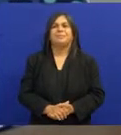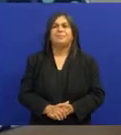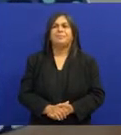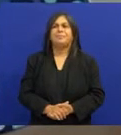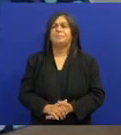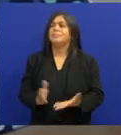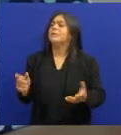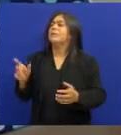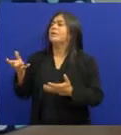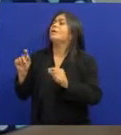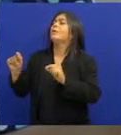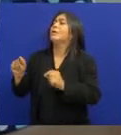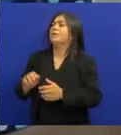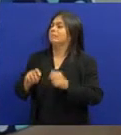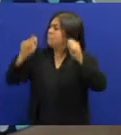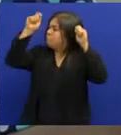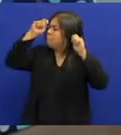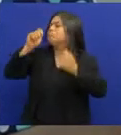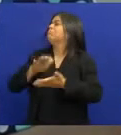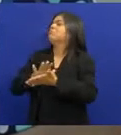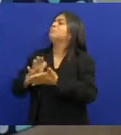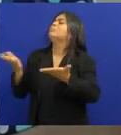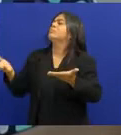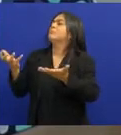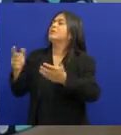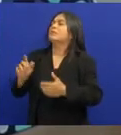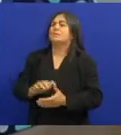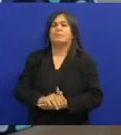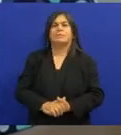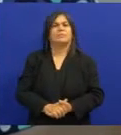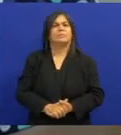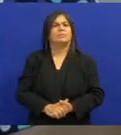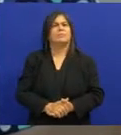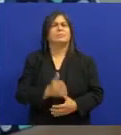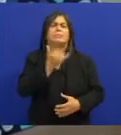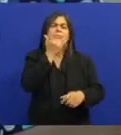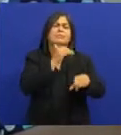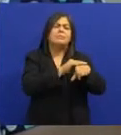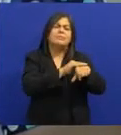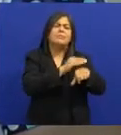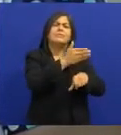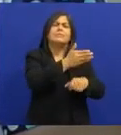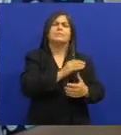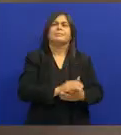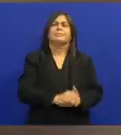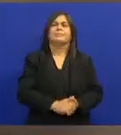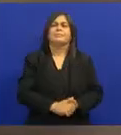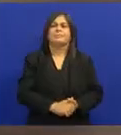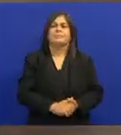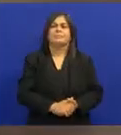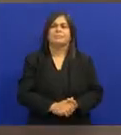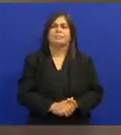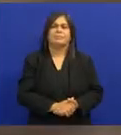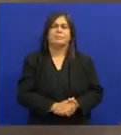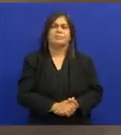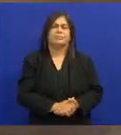Aí eu falei assim O que é o senhor quer, seu Jacos? Aí ele falou assim Não, eu quero conversar com você